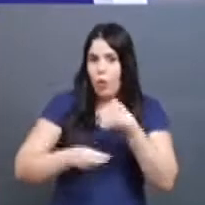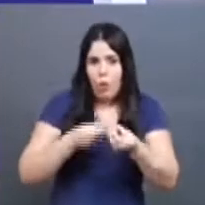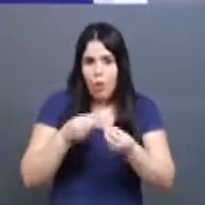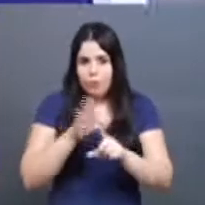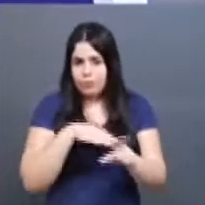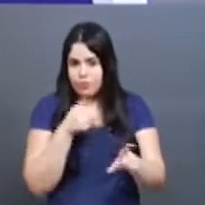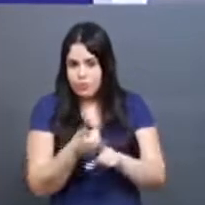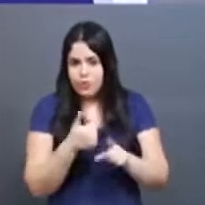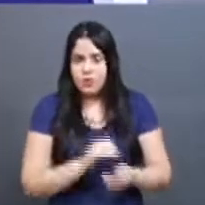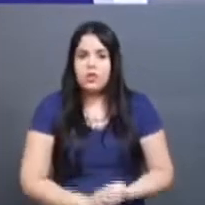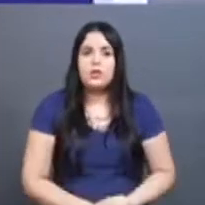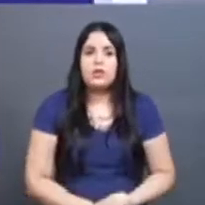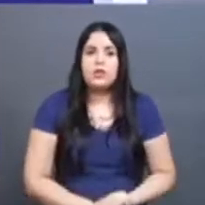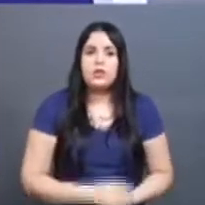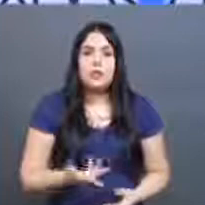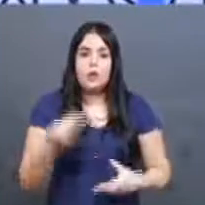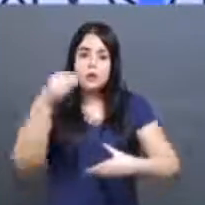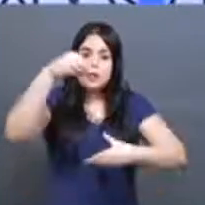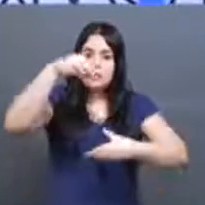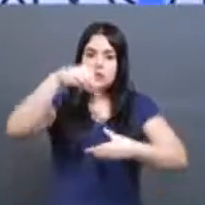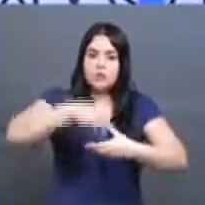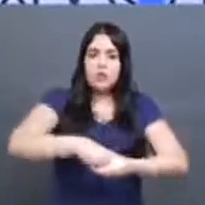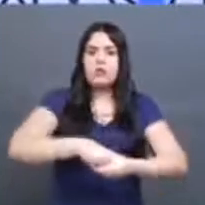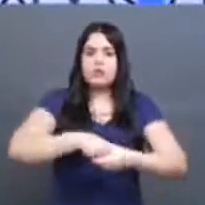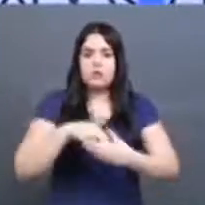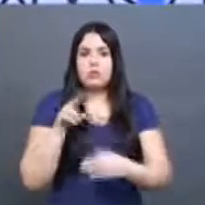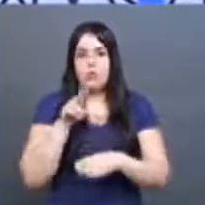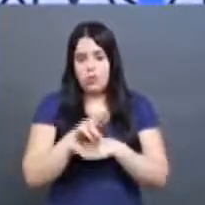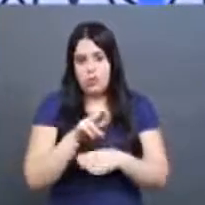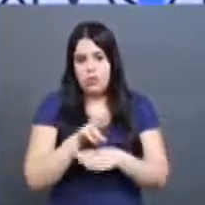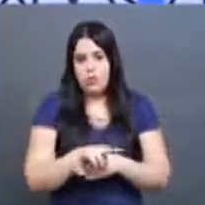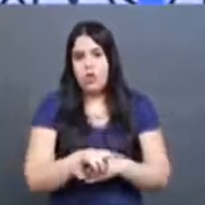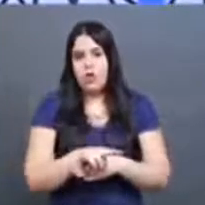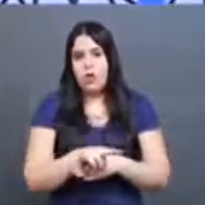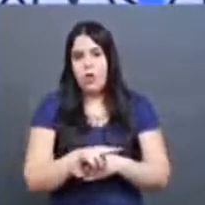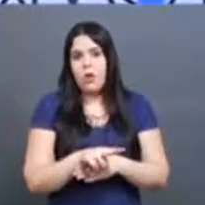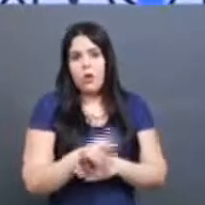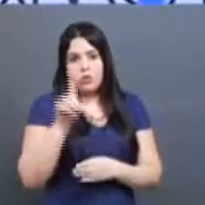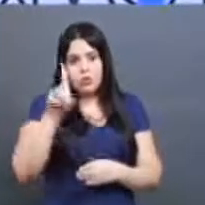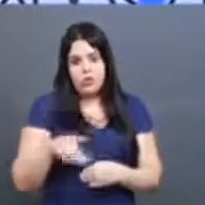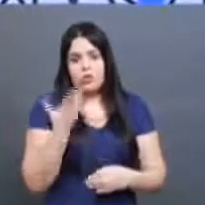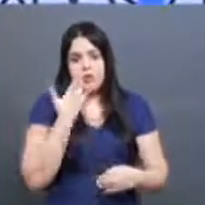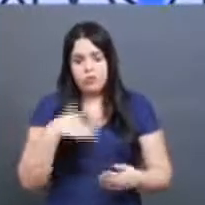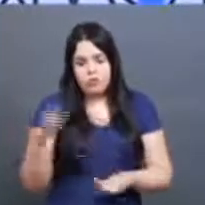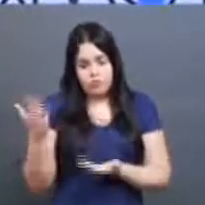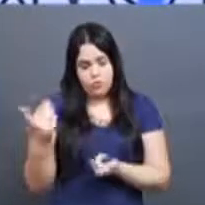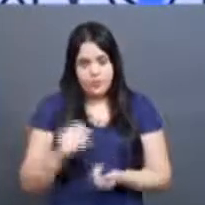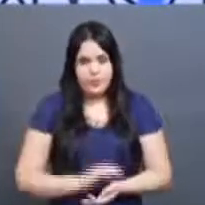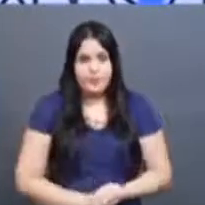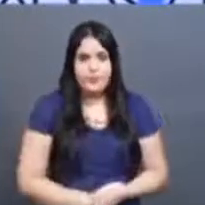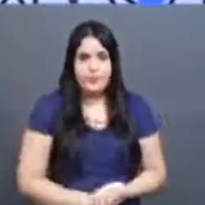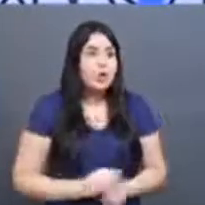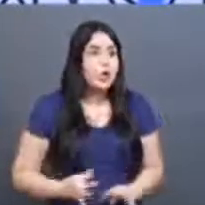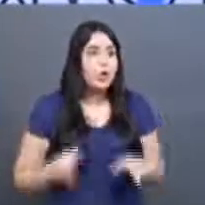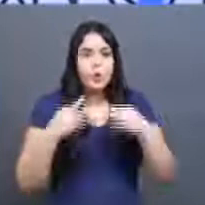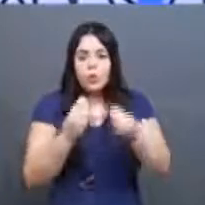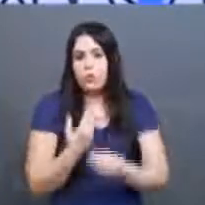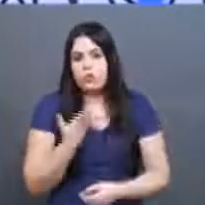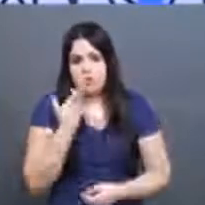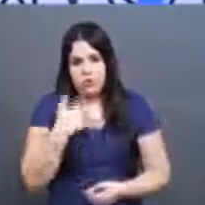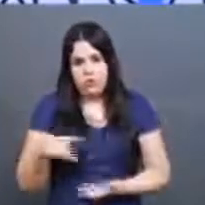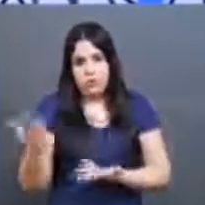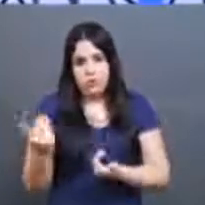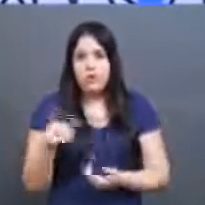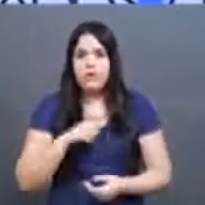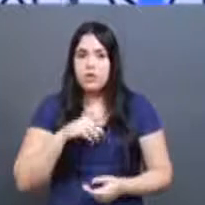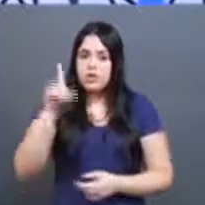conselho tutelar, ele está inserido dentro da rede de proteção aos direitos da criança e do adolescente, e toda criança e adolescente, ela